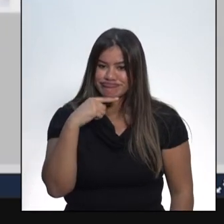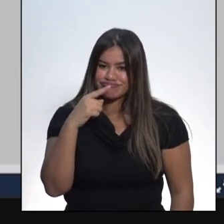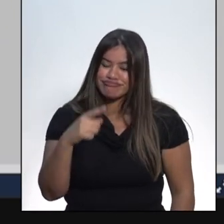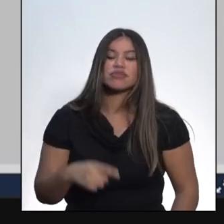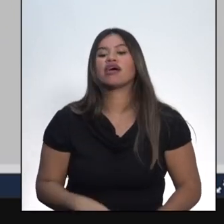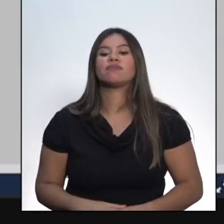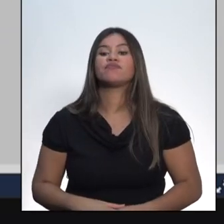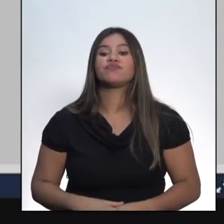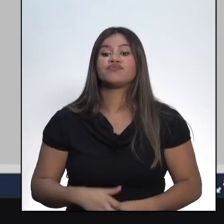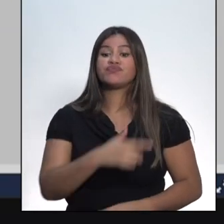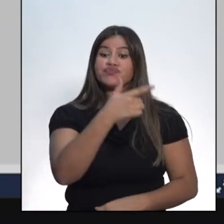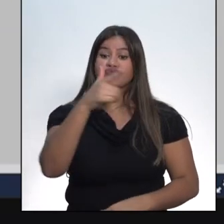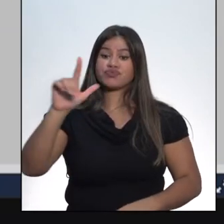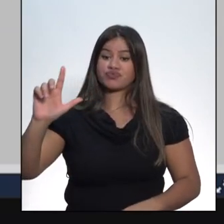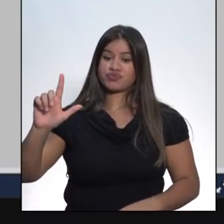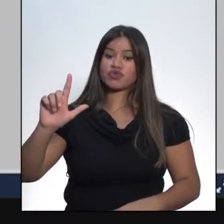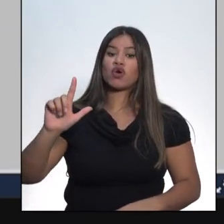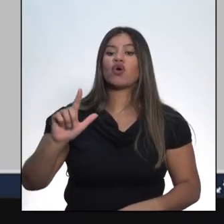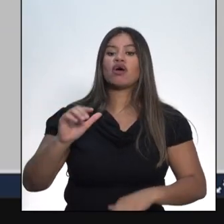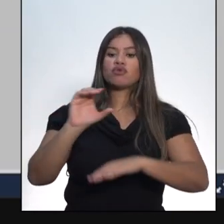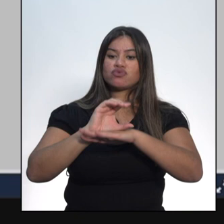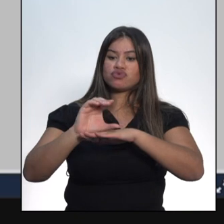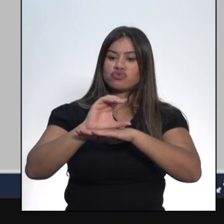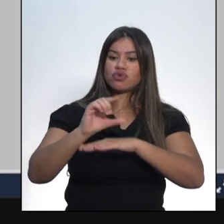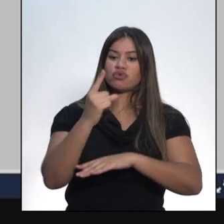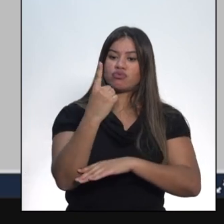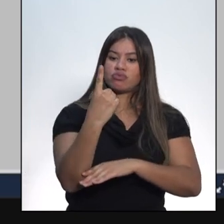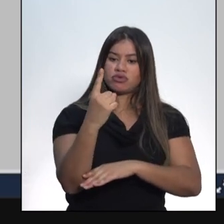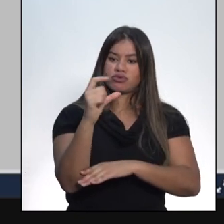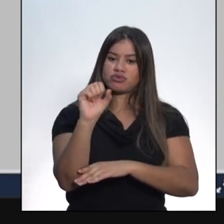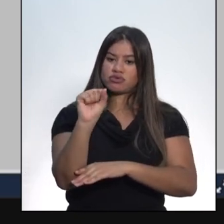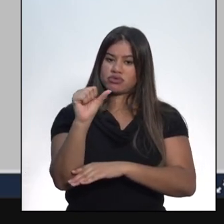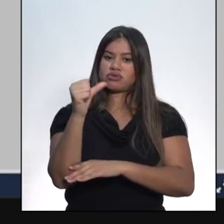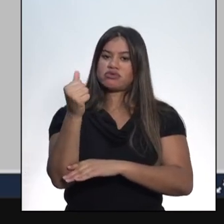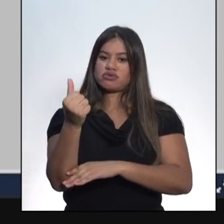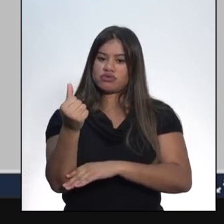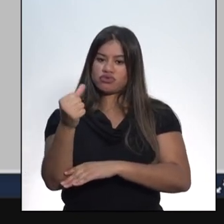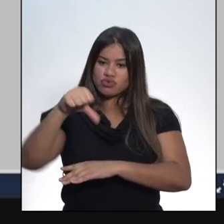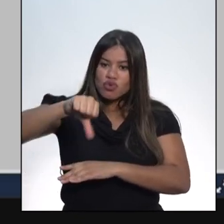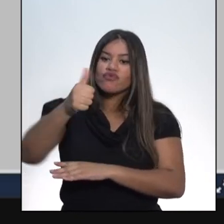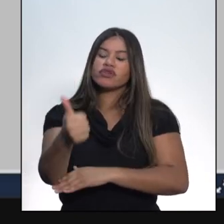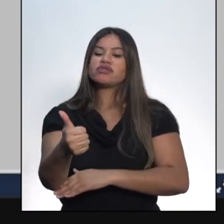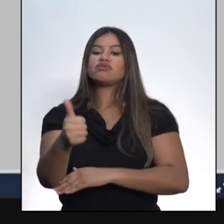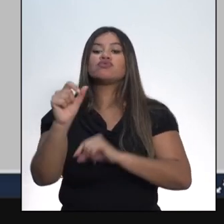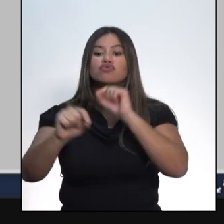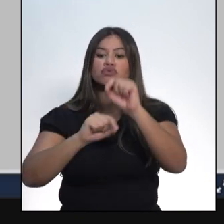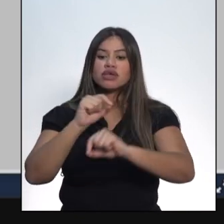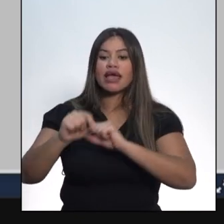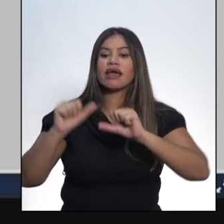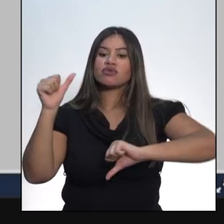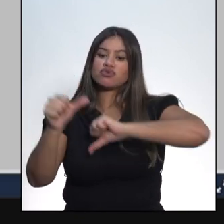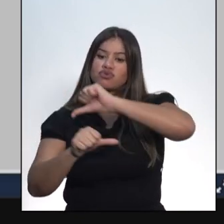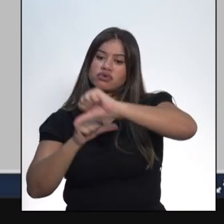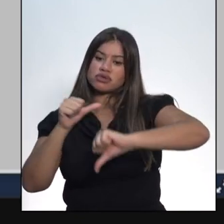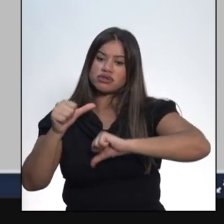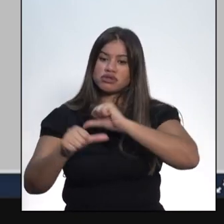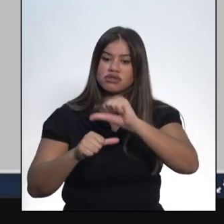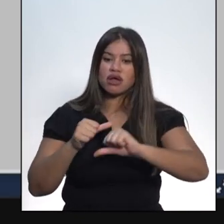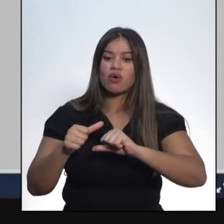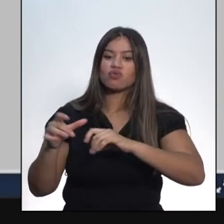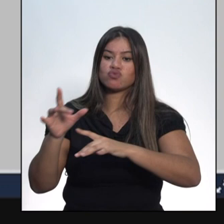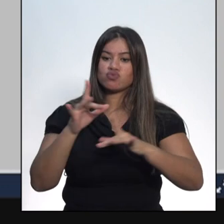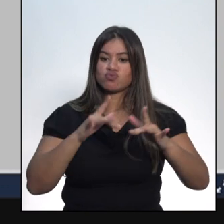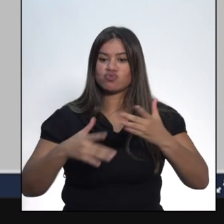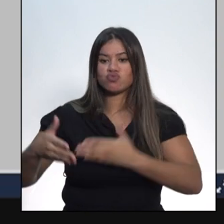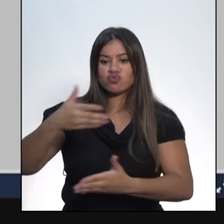pela Constituição de 1891 na fase inicial da República Velha foi a alteração nas relações existentes